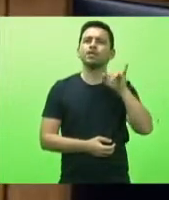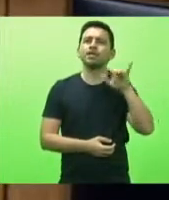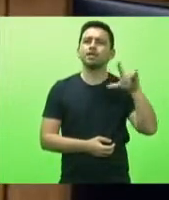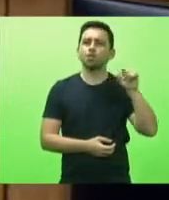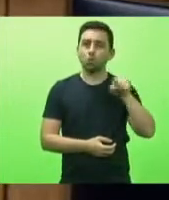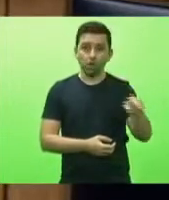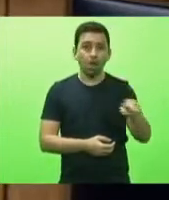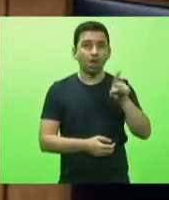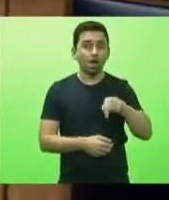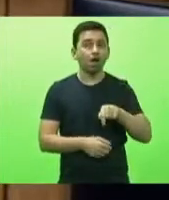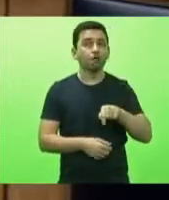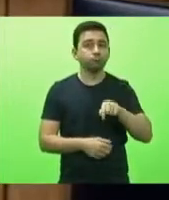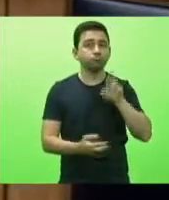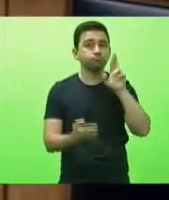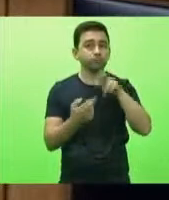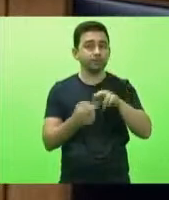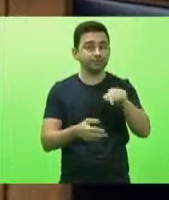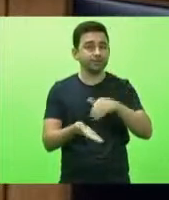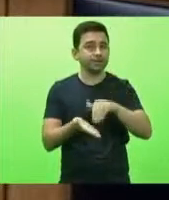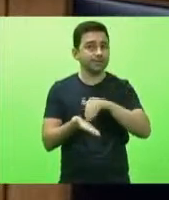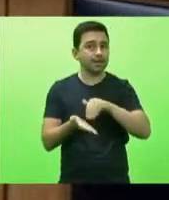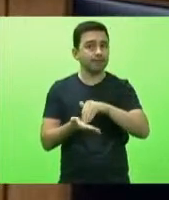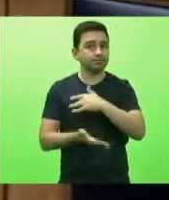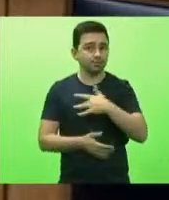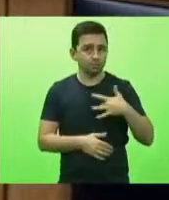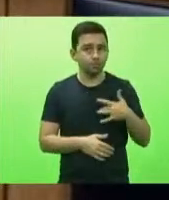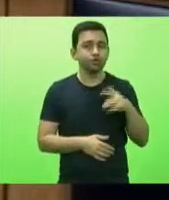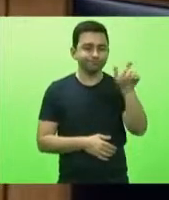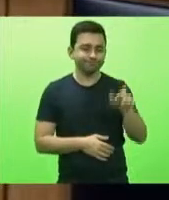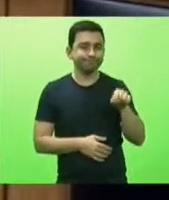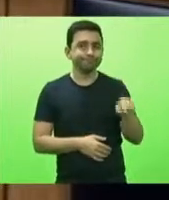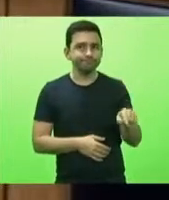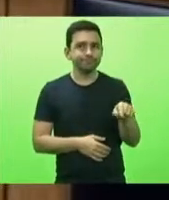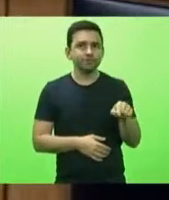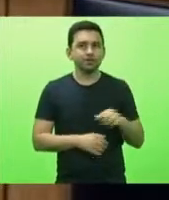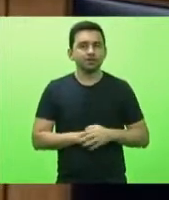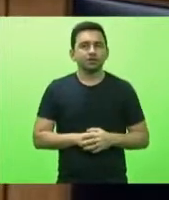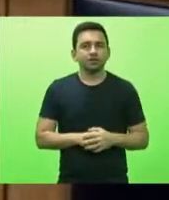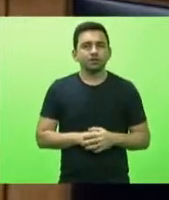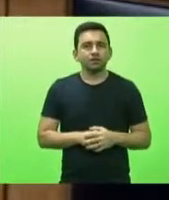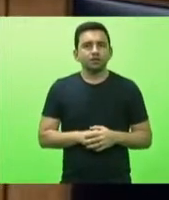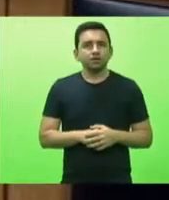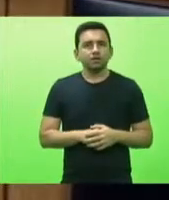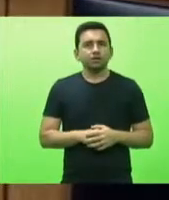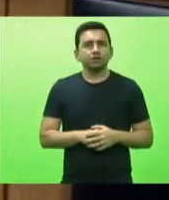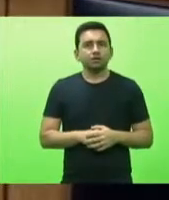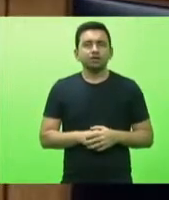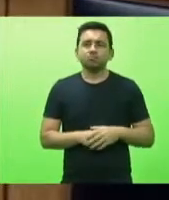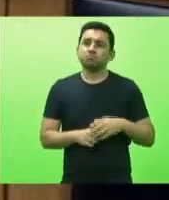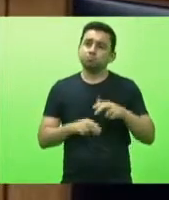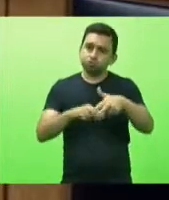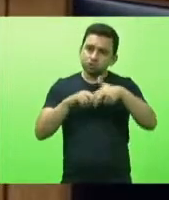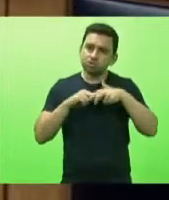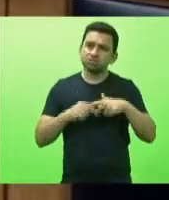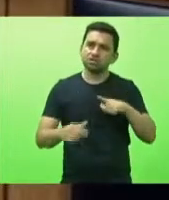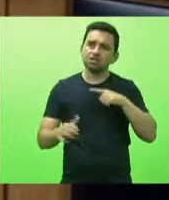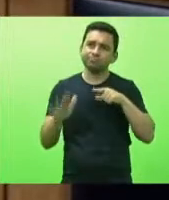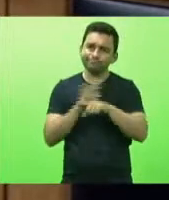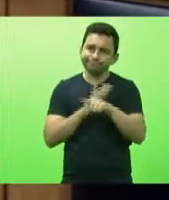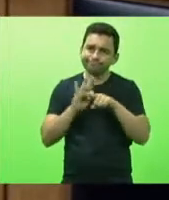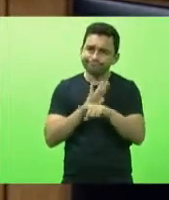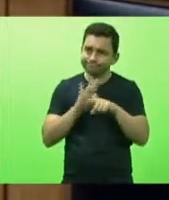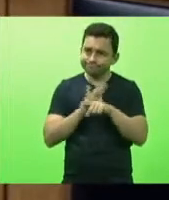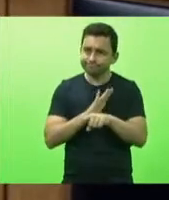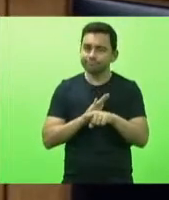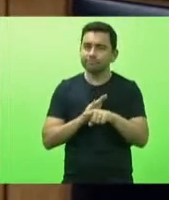na Secretaria de Saúde por essas razões a gente tem alguns questionamentos que eu gostaria